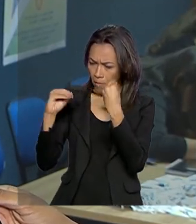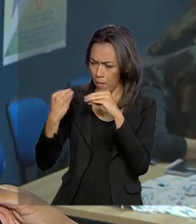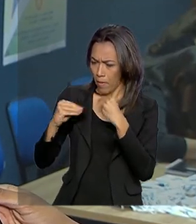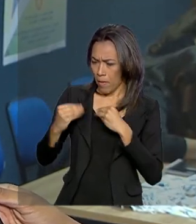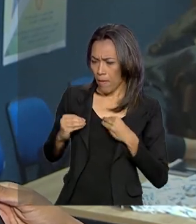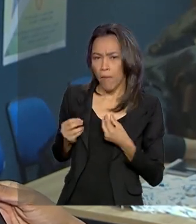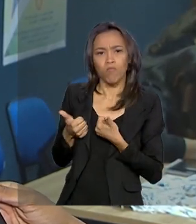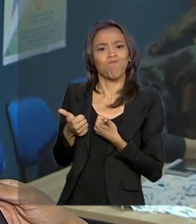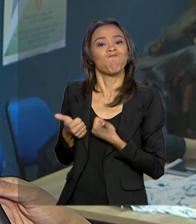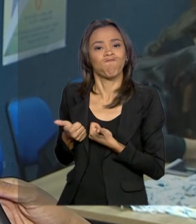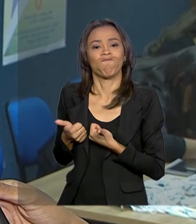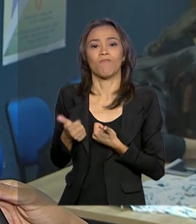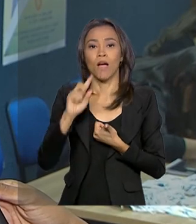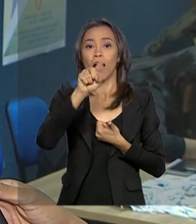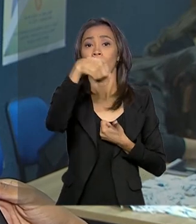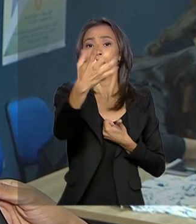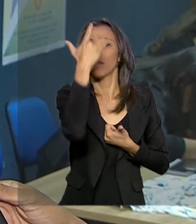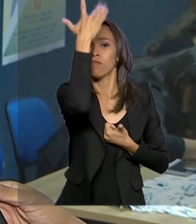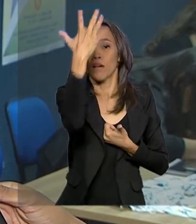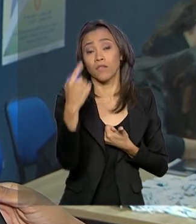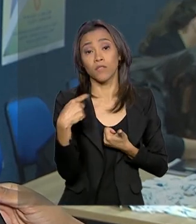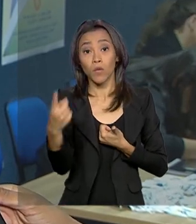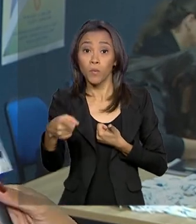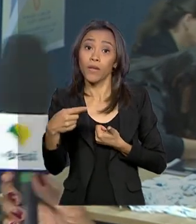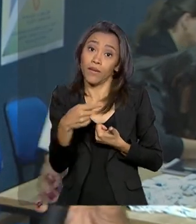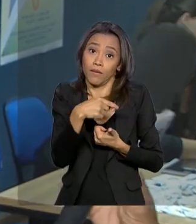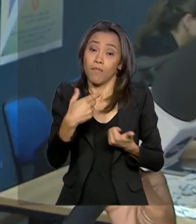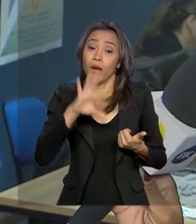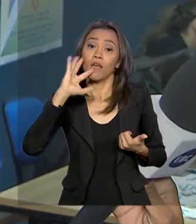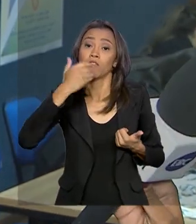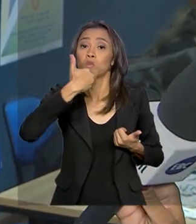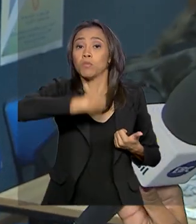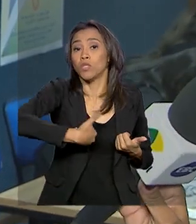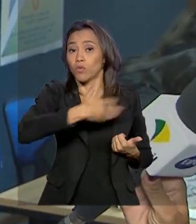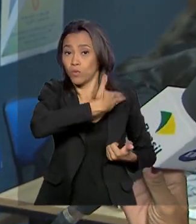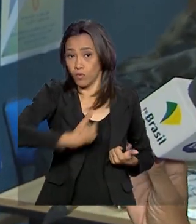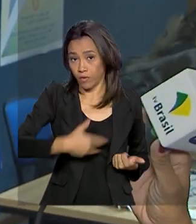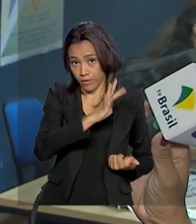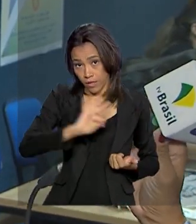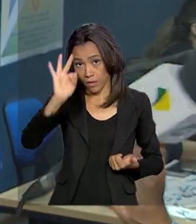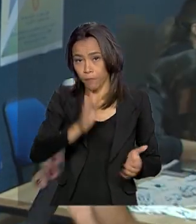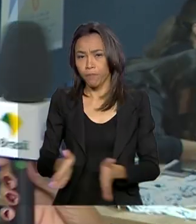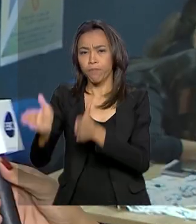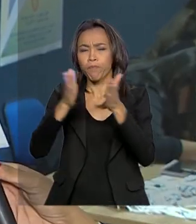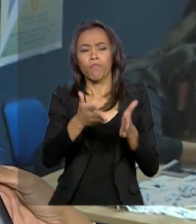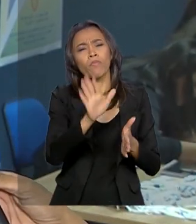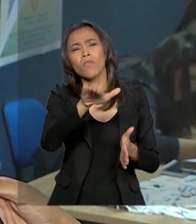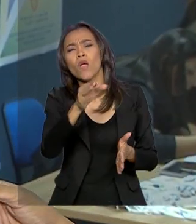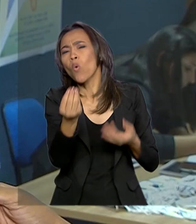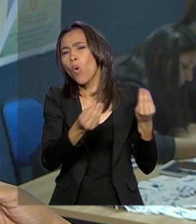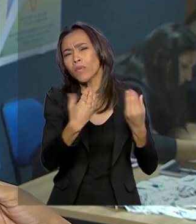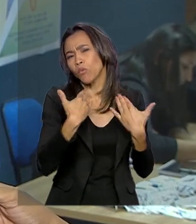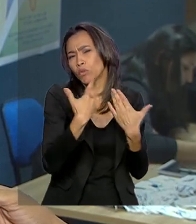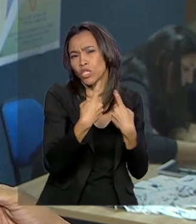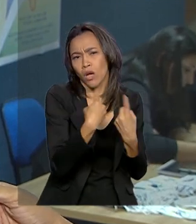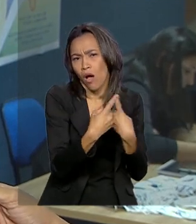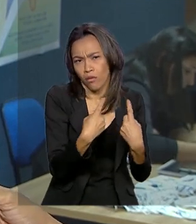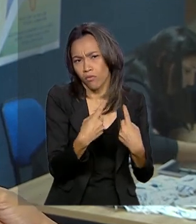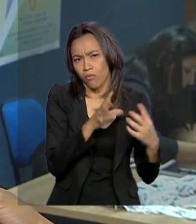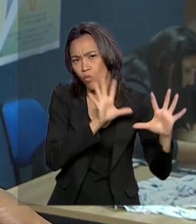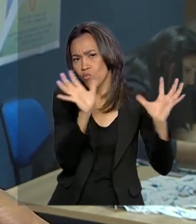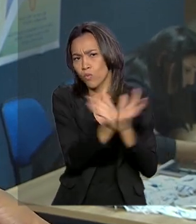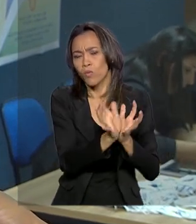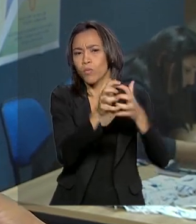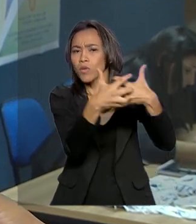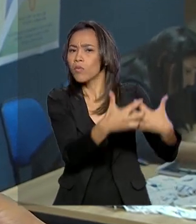soluções do governo federal para as demandas que foram solicitadas. E como que está o diálogo com a categoria? Olha, é um diálogo complexo.